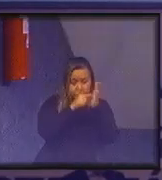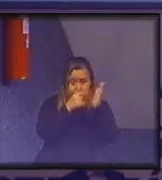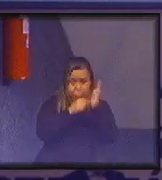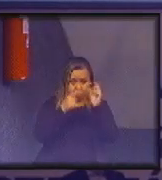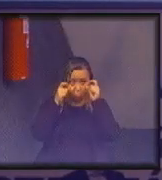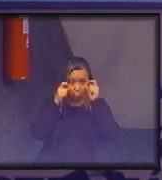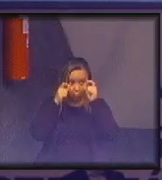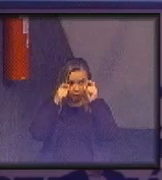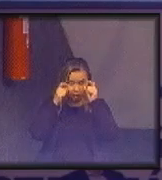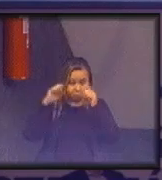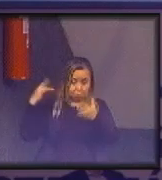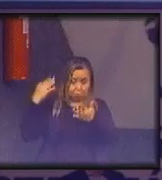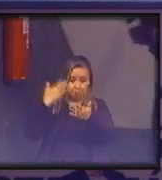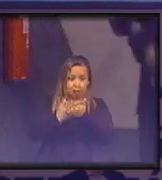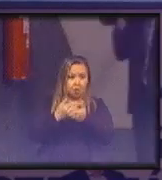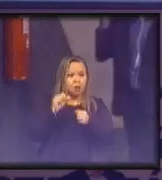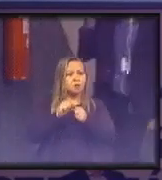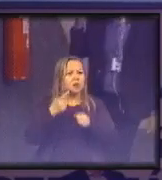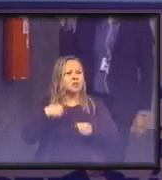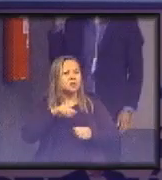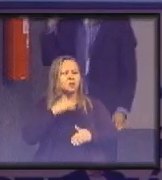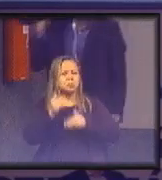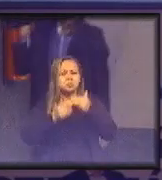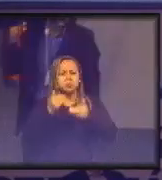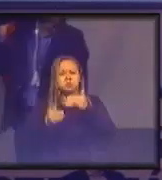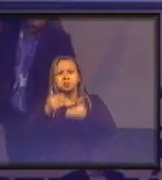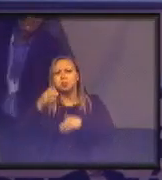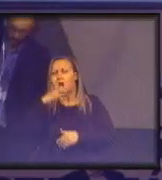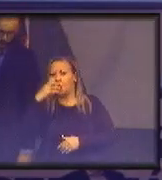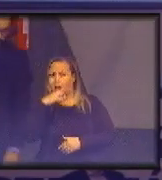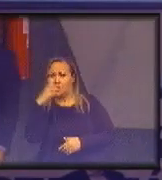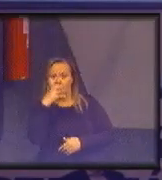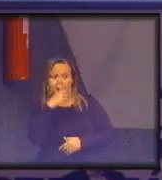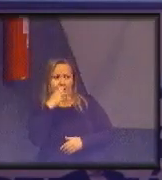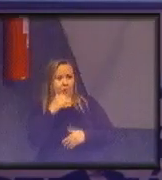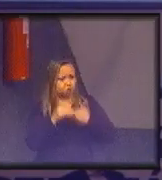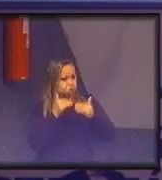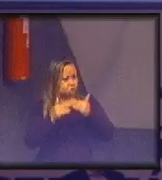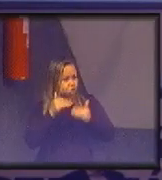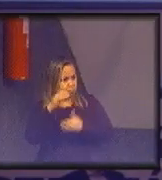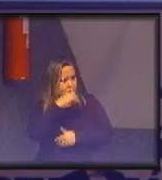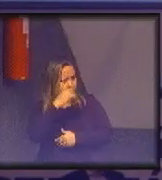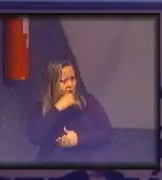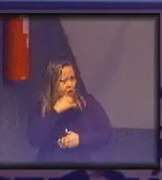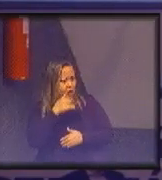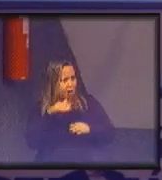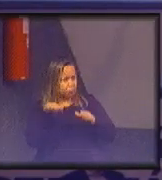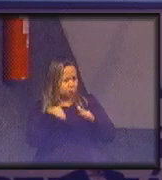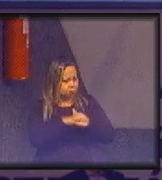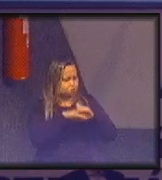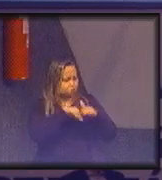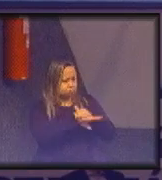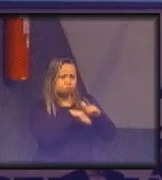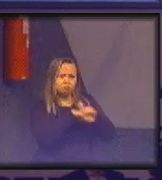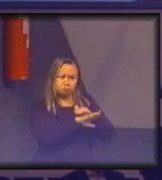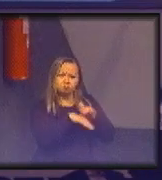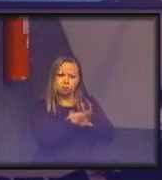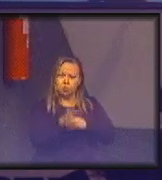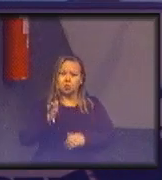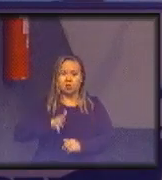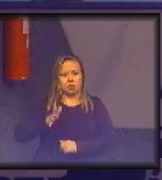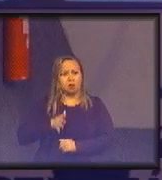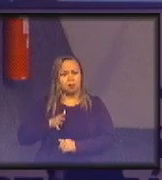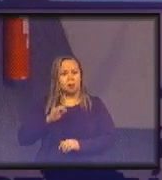fizeram que a gente acelerasse nesse processo de acúmulo de riquezas. A revolução